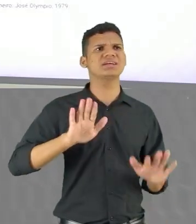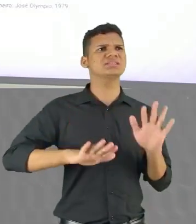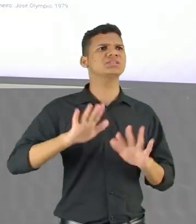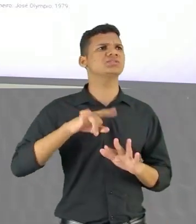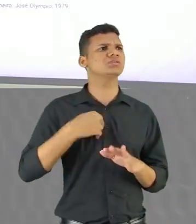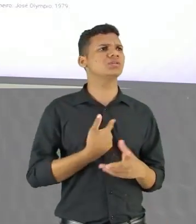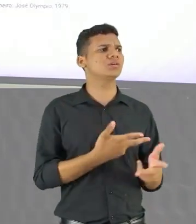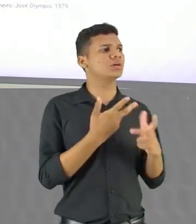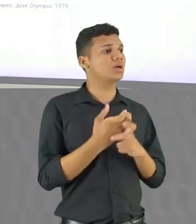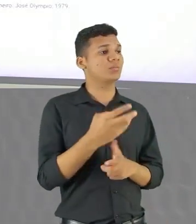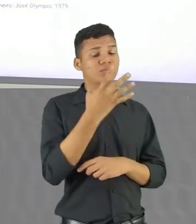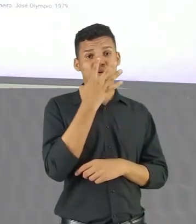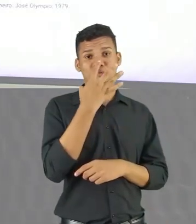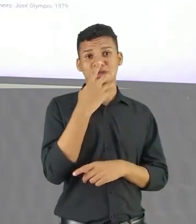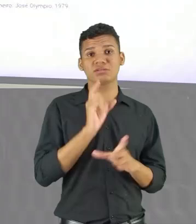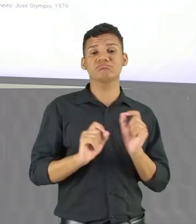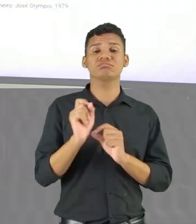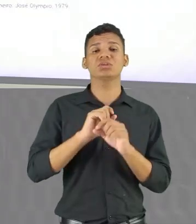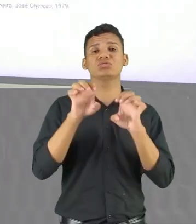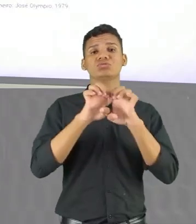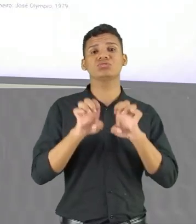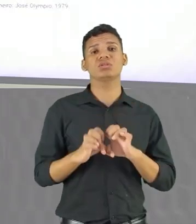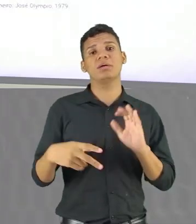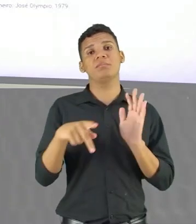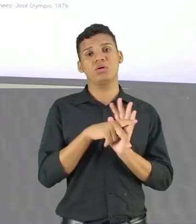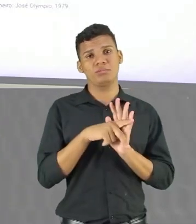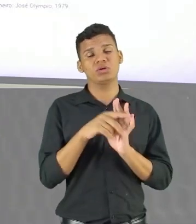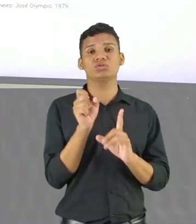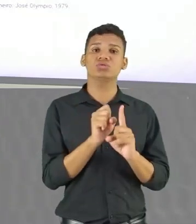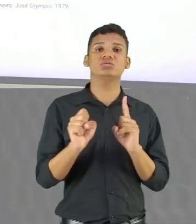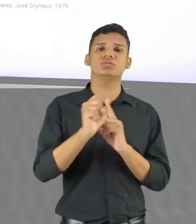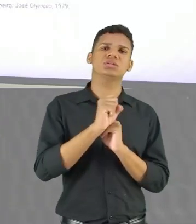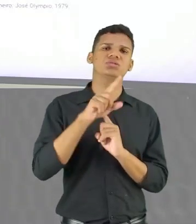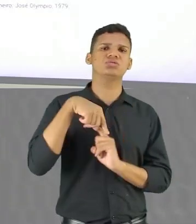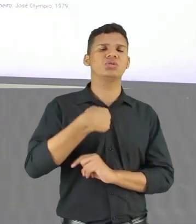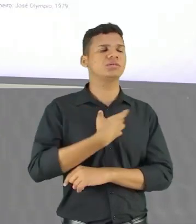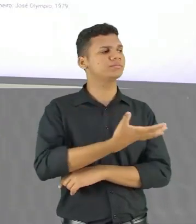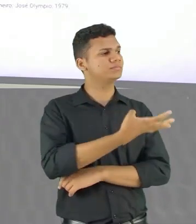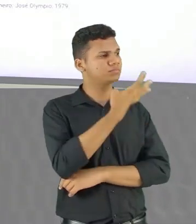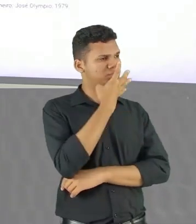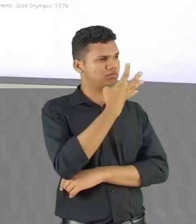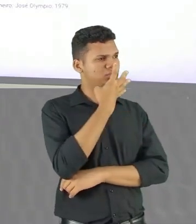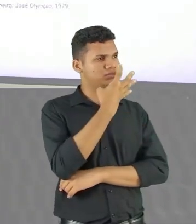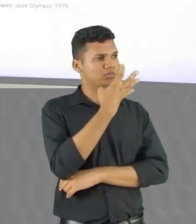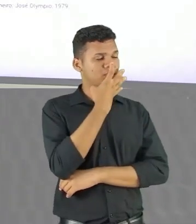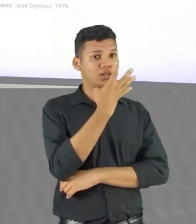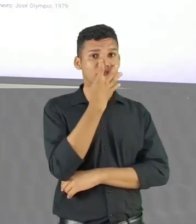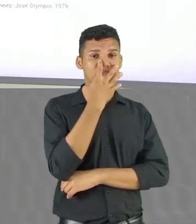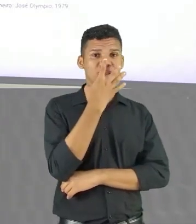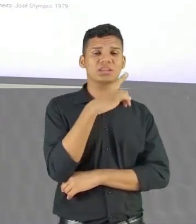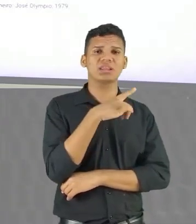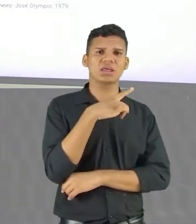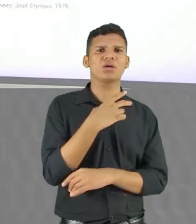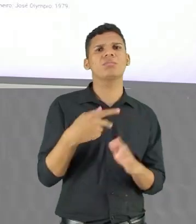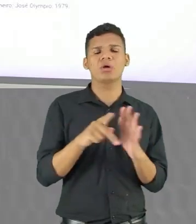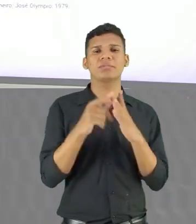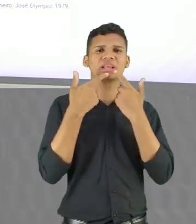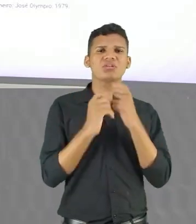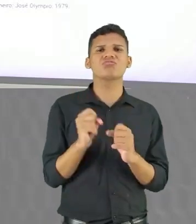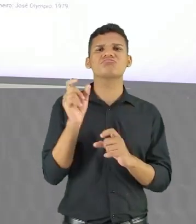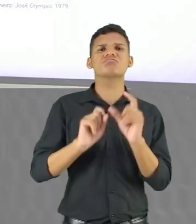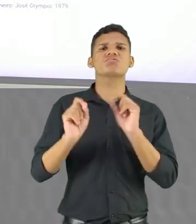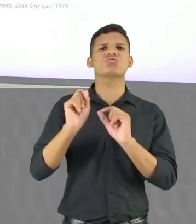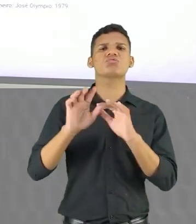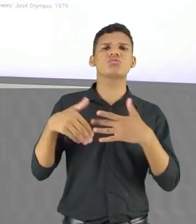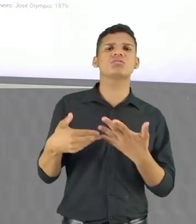olha aqui essa estrutura, mas isso tem um teor social se a gente for olhar essa influência da língua, né? O que a língua representa, né? A